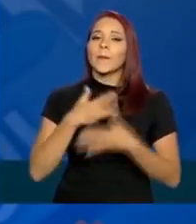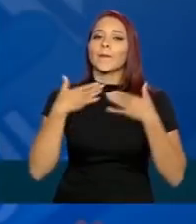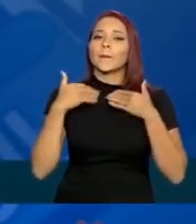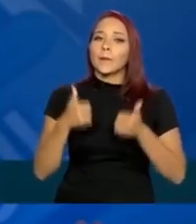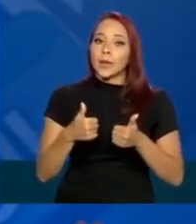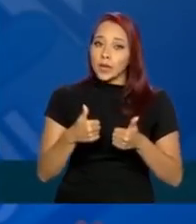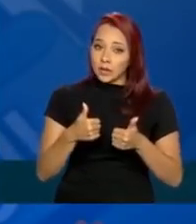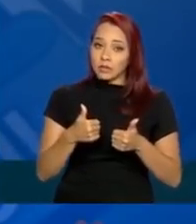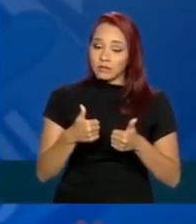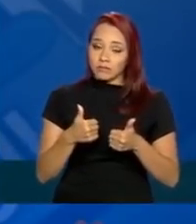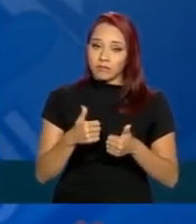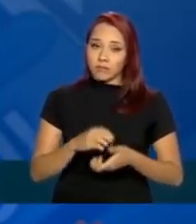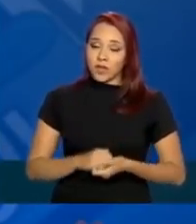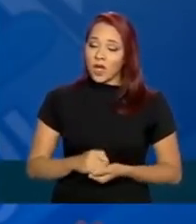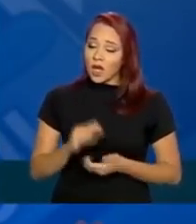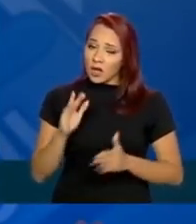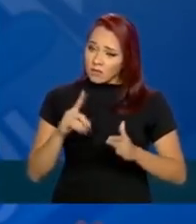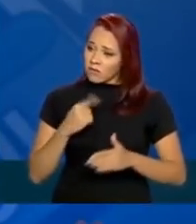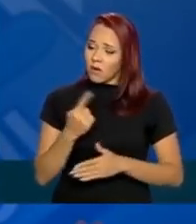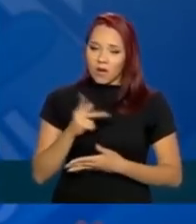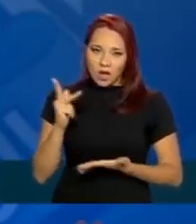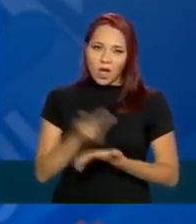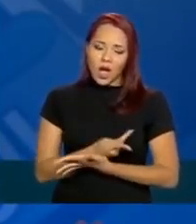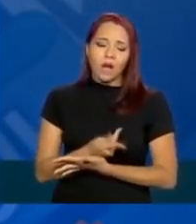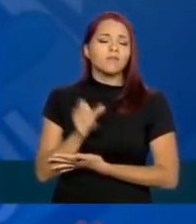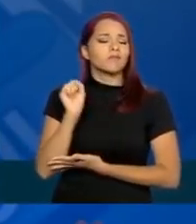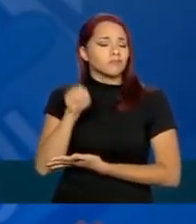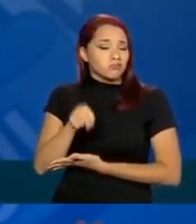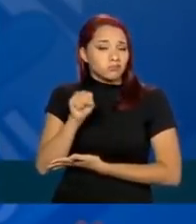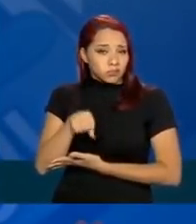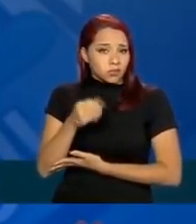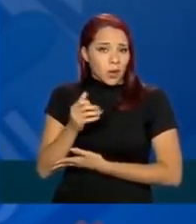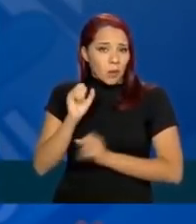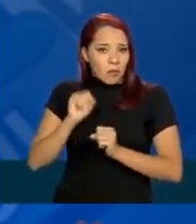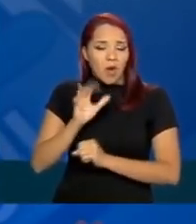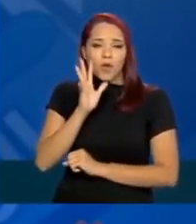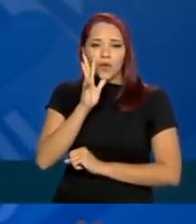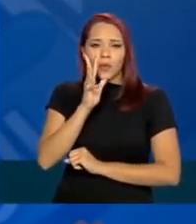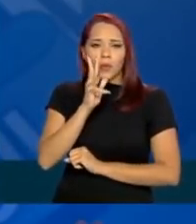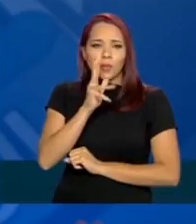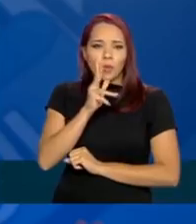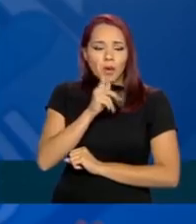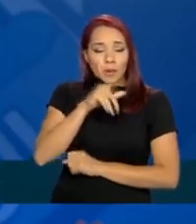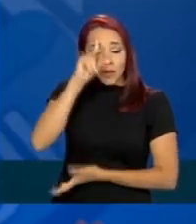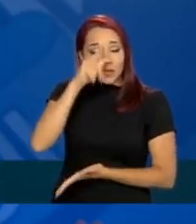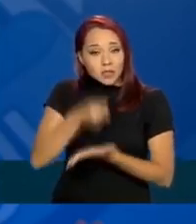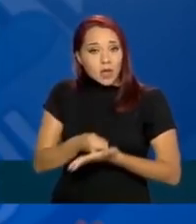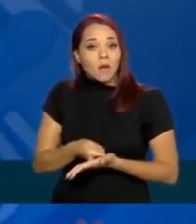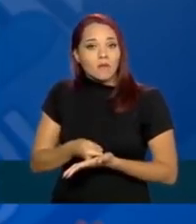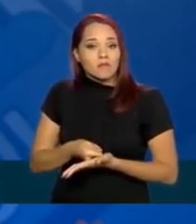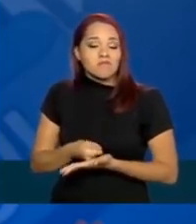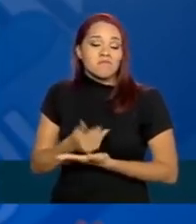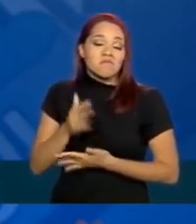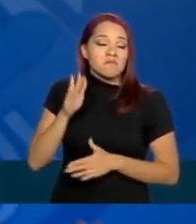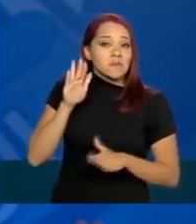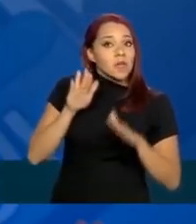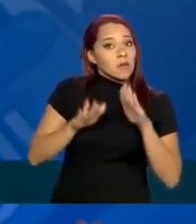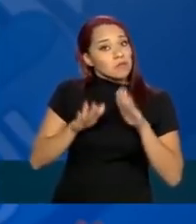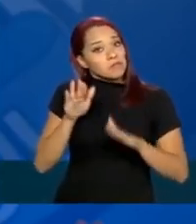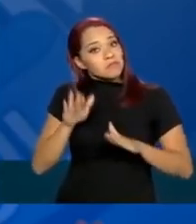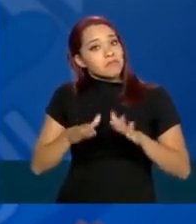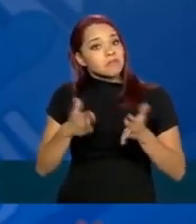Podemos errar, sim, podemos demorar um pouco para tomar uma decisão? Talvez.